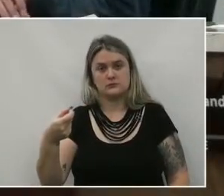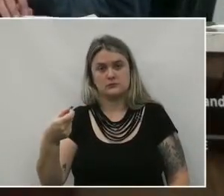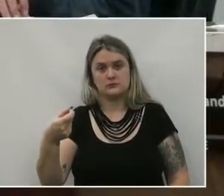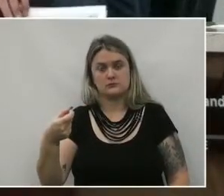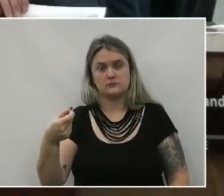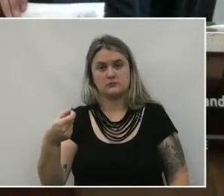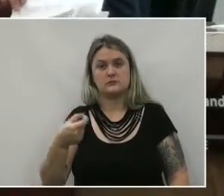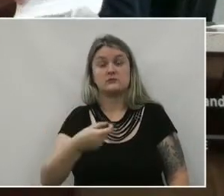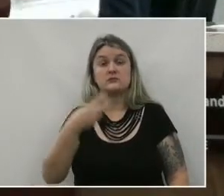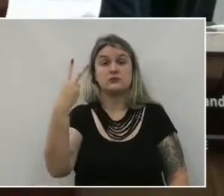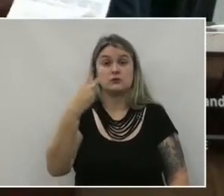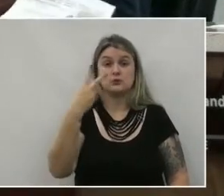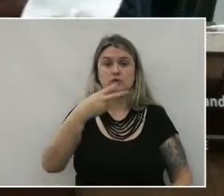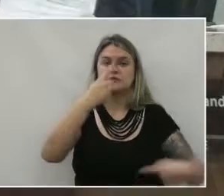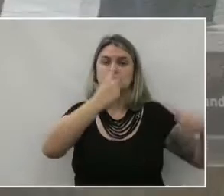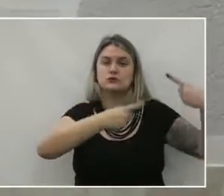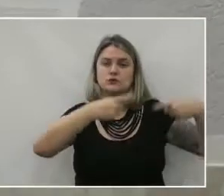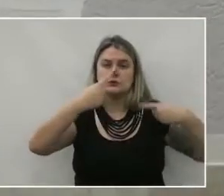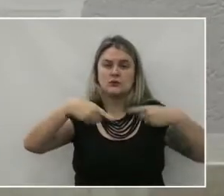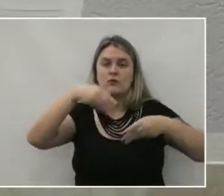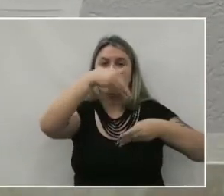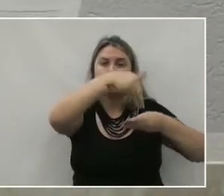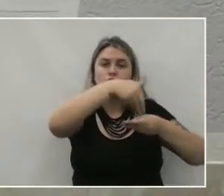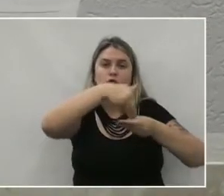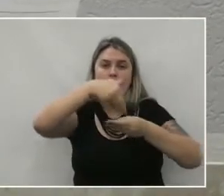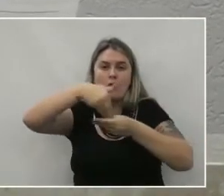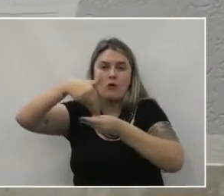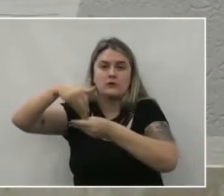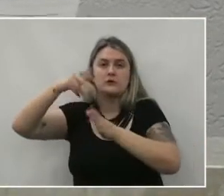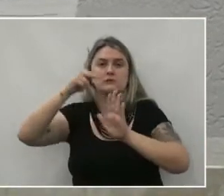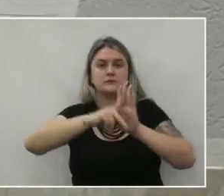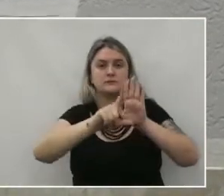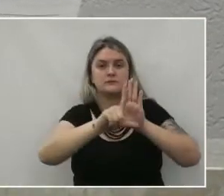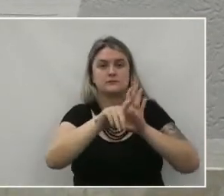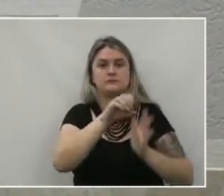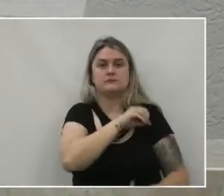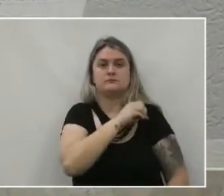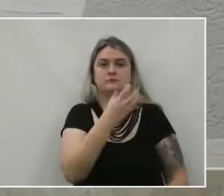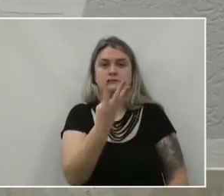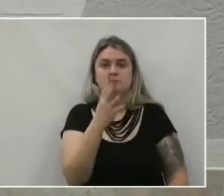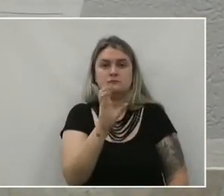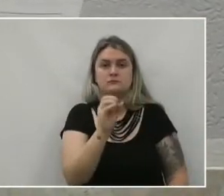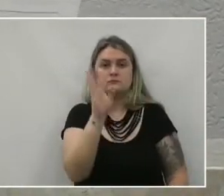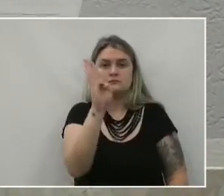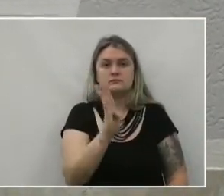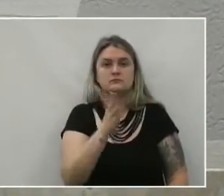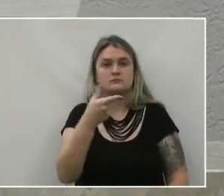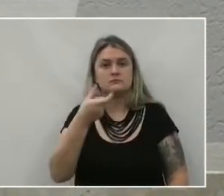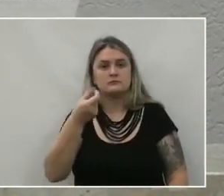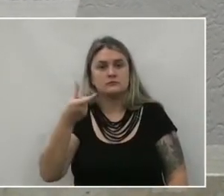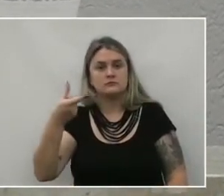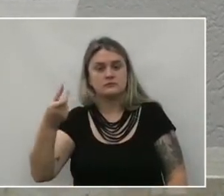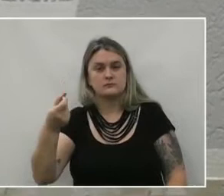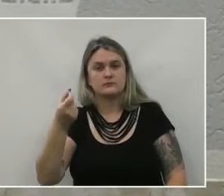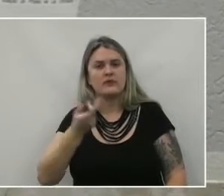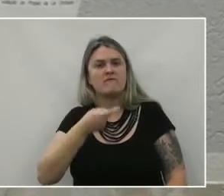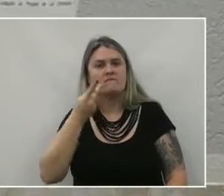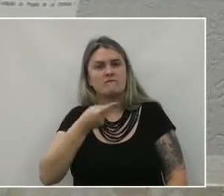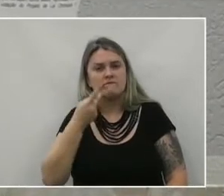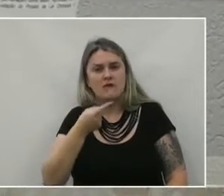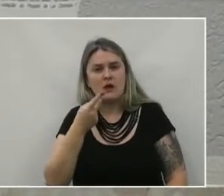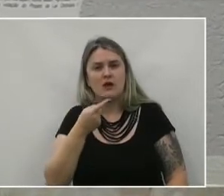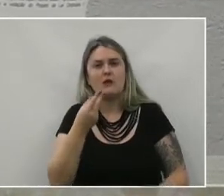Em segunda discussão e votação, projeto de lei ordinária número 40, barra 2020 Dispõe